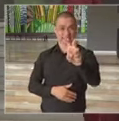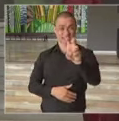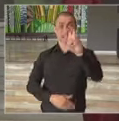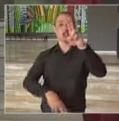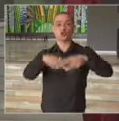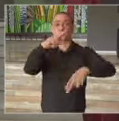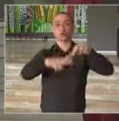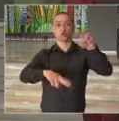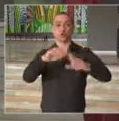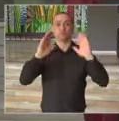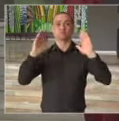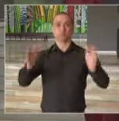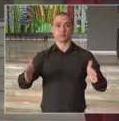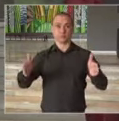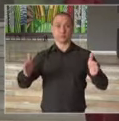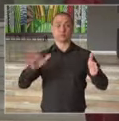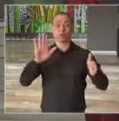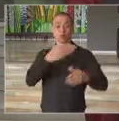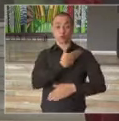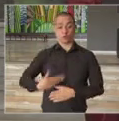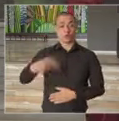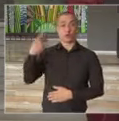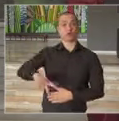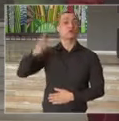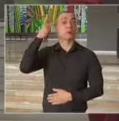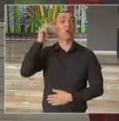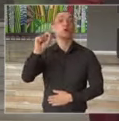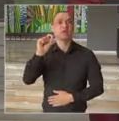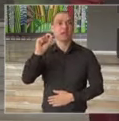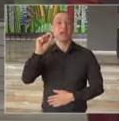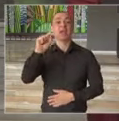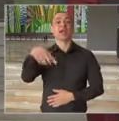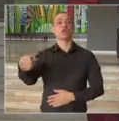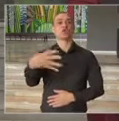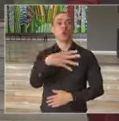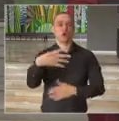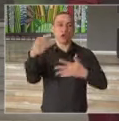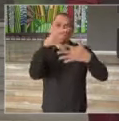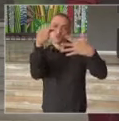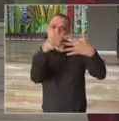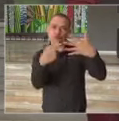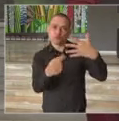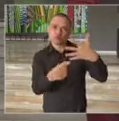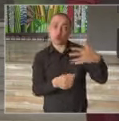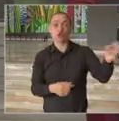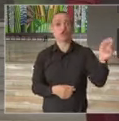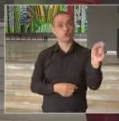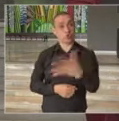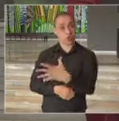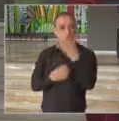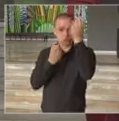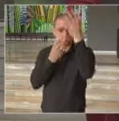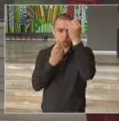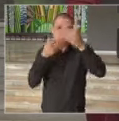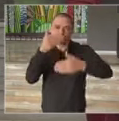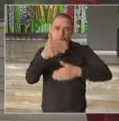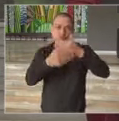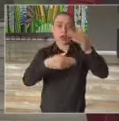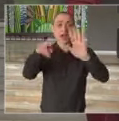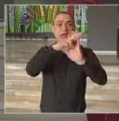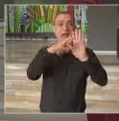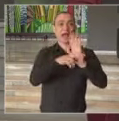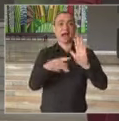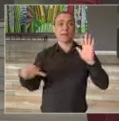junho. O que o governo de São Paulo está fazendo é fornecer critérios, dados e procedimentos